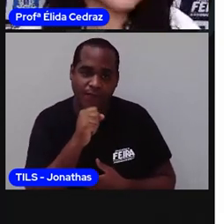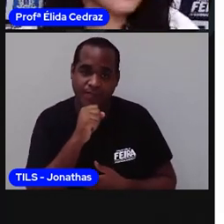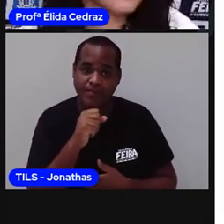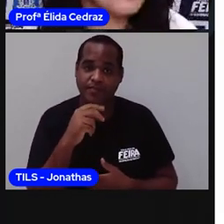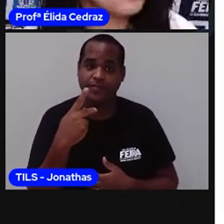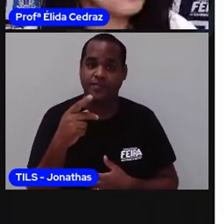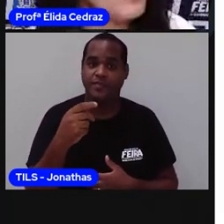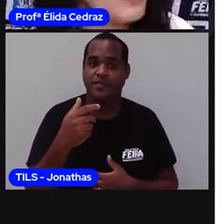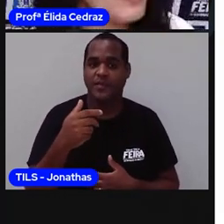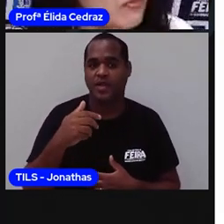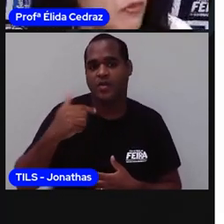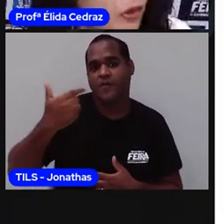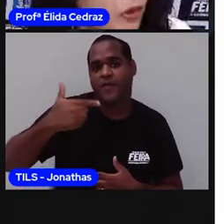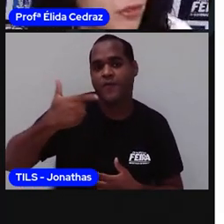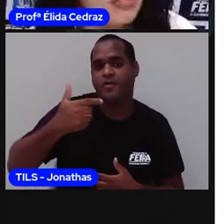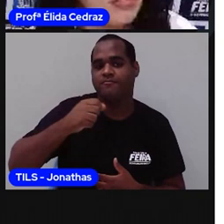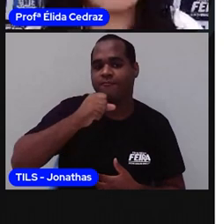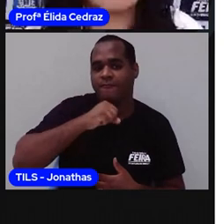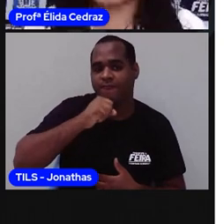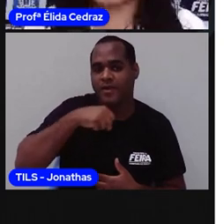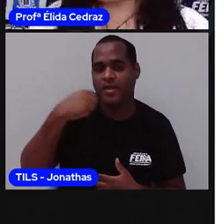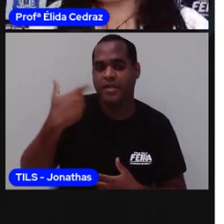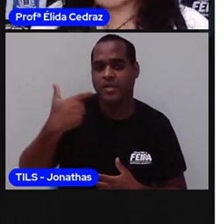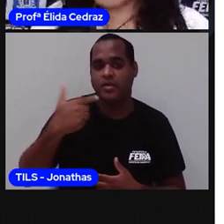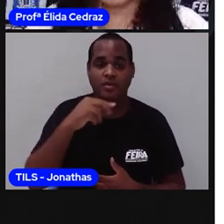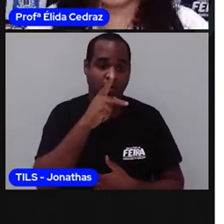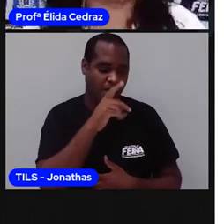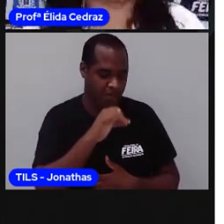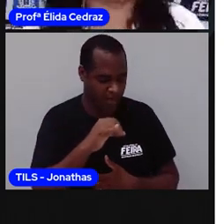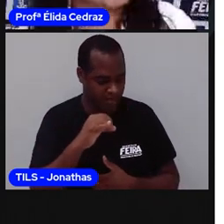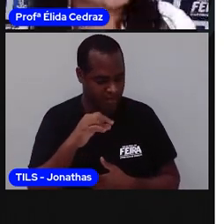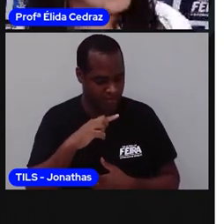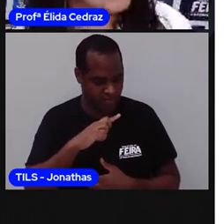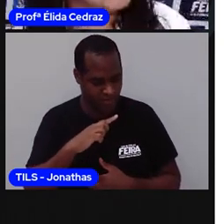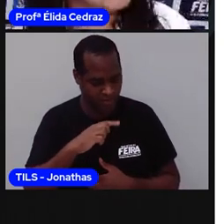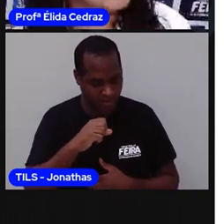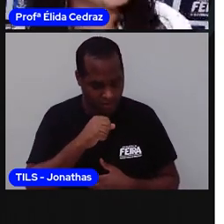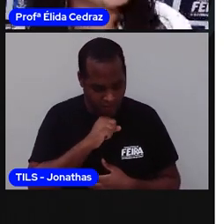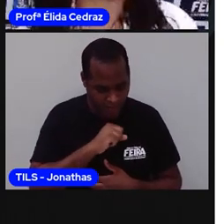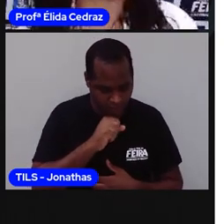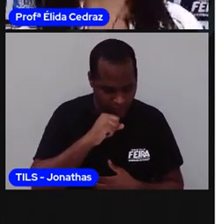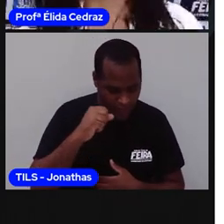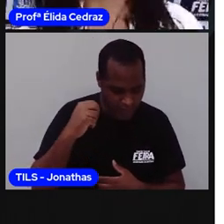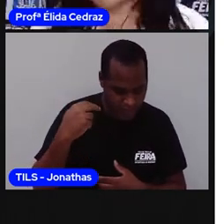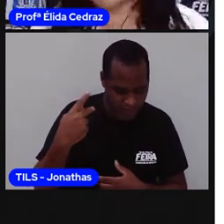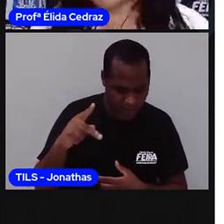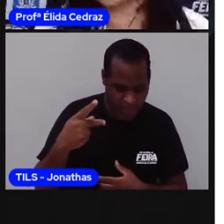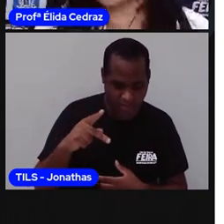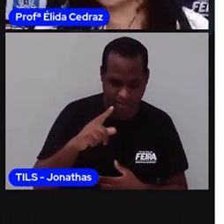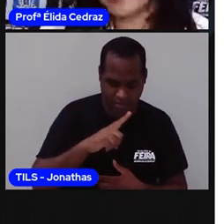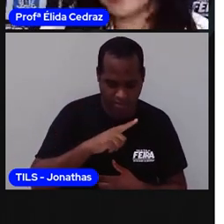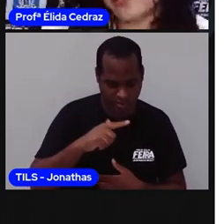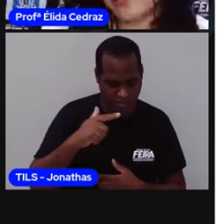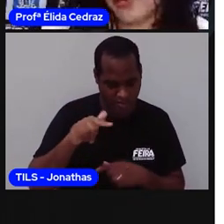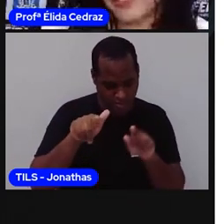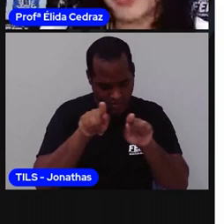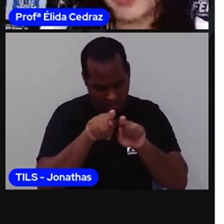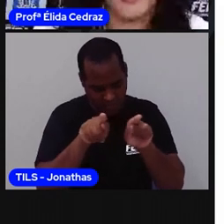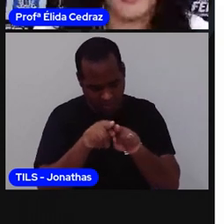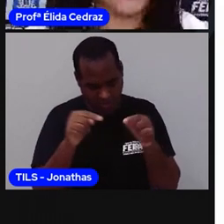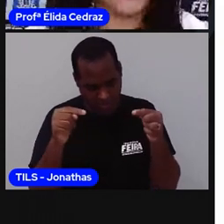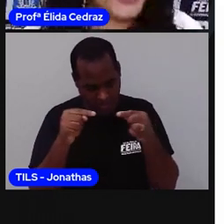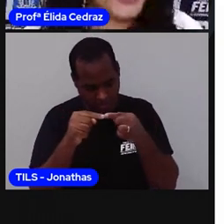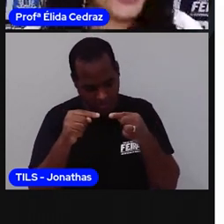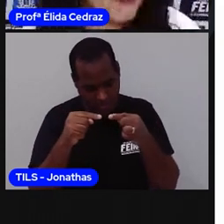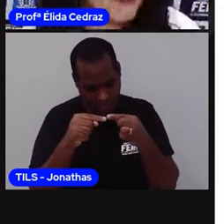eles são seus bisavós. Se o seu pai tem vovô e vovó, também são seus bisavós.